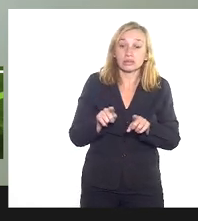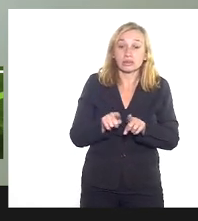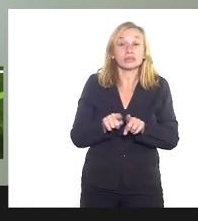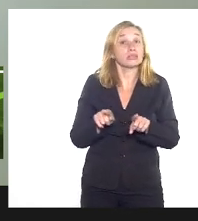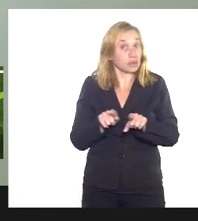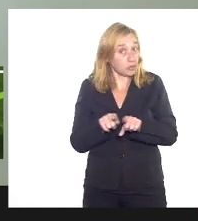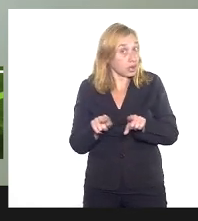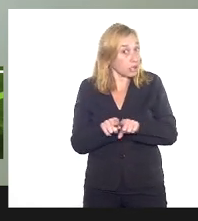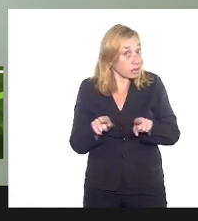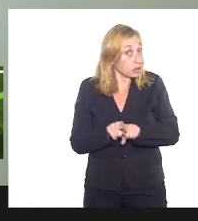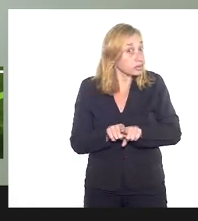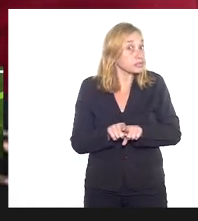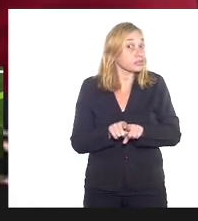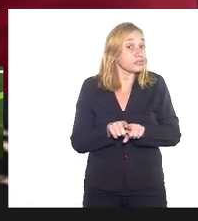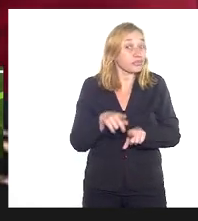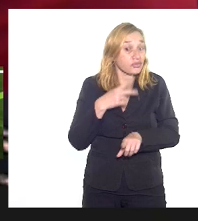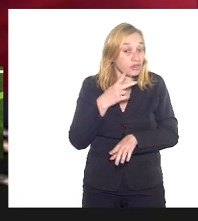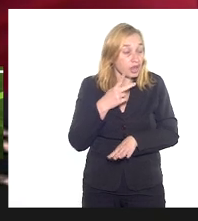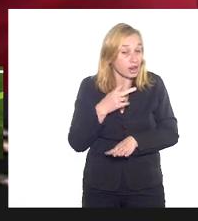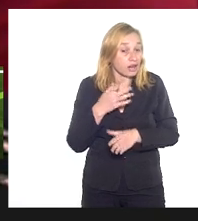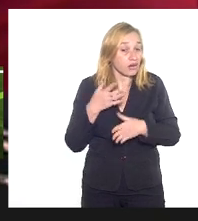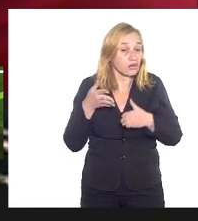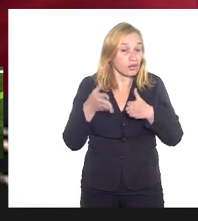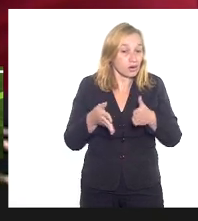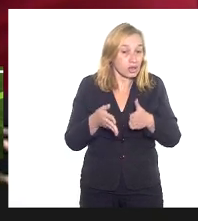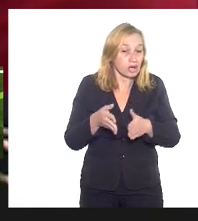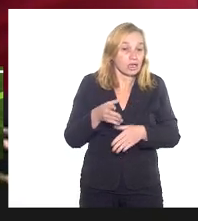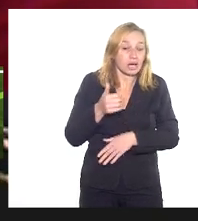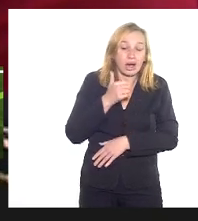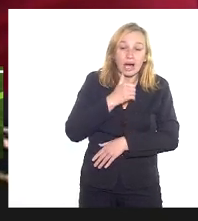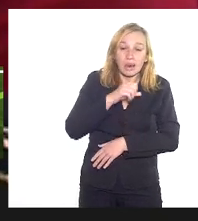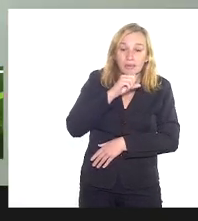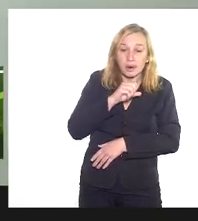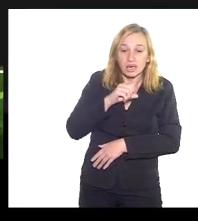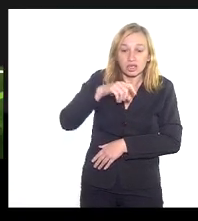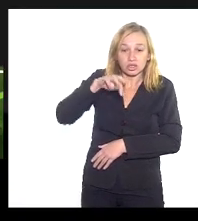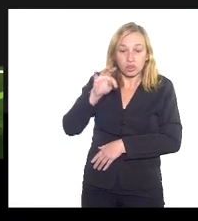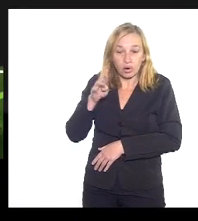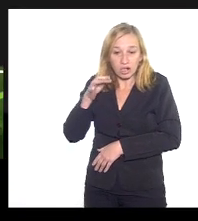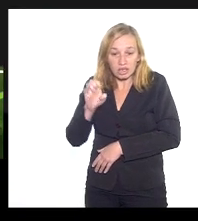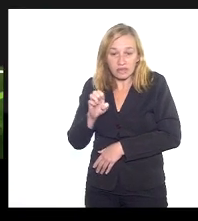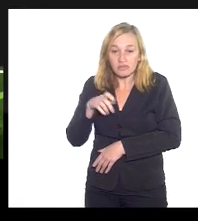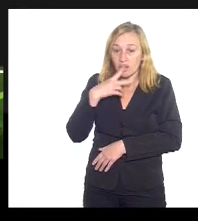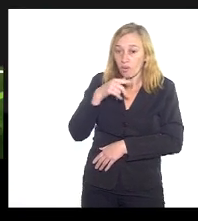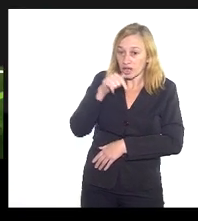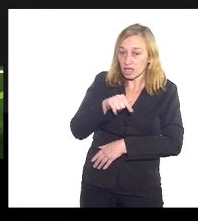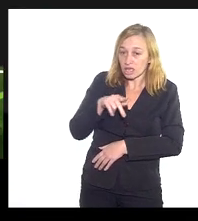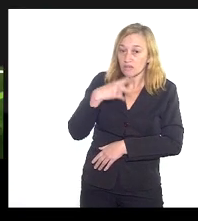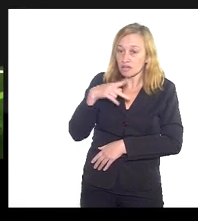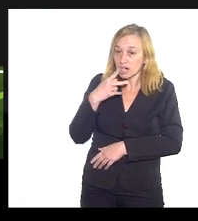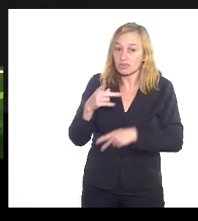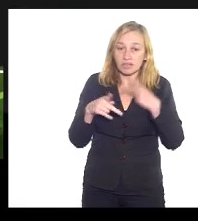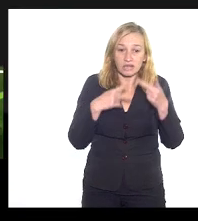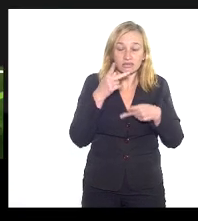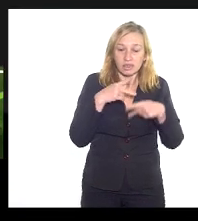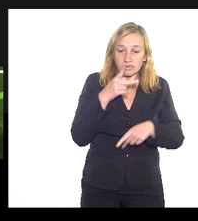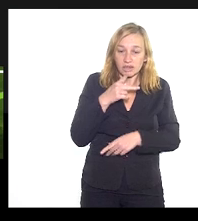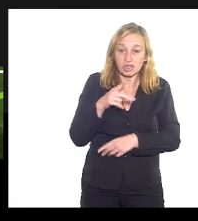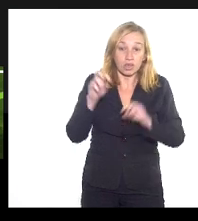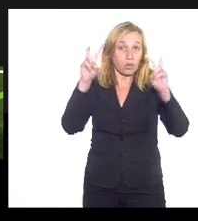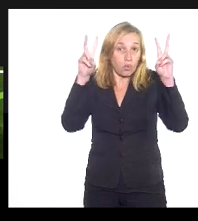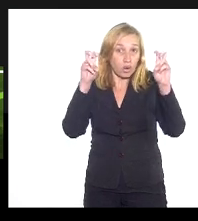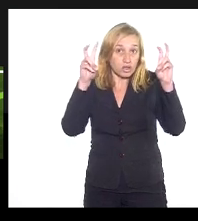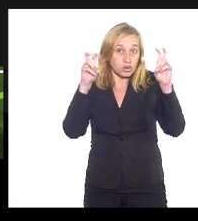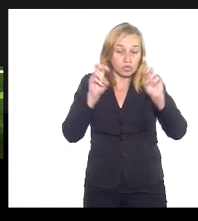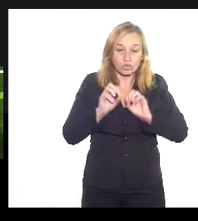eu volto a frisar novamente, a mãe Toradi trouxe aqui algo que eu venho falando, que eu venho trazendo, que é a questão